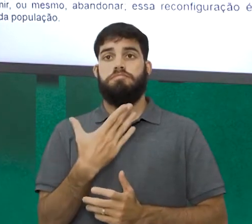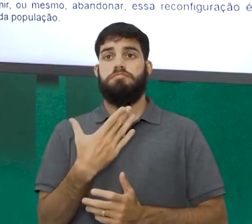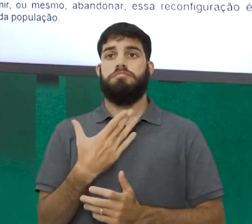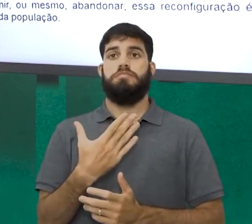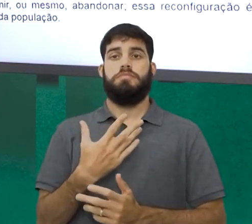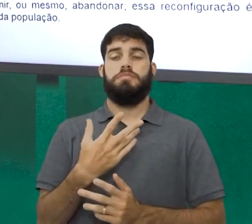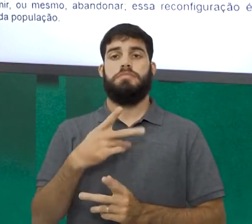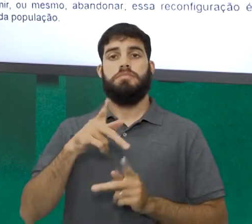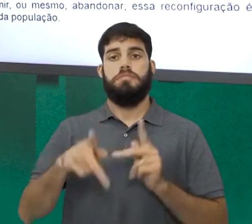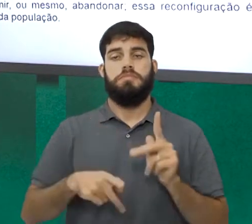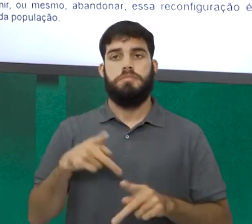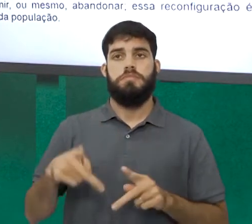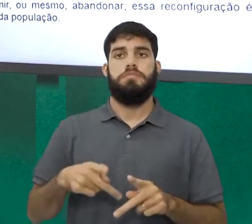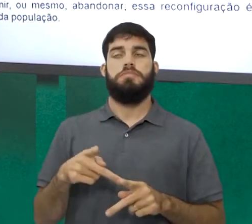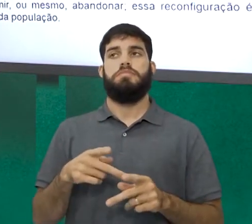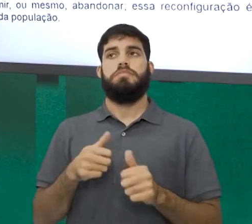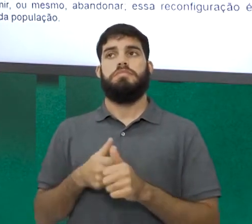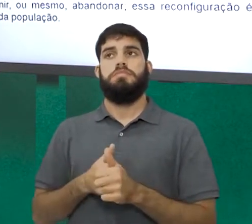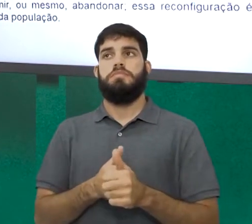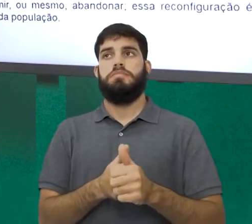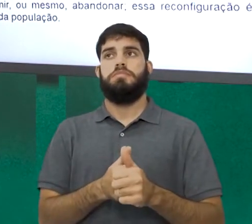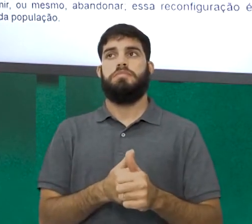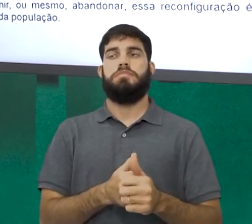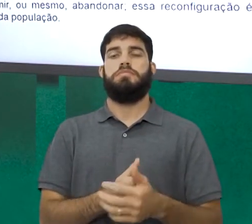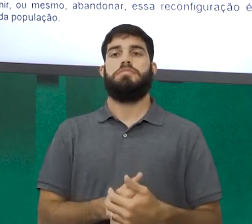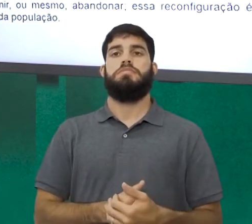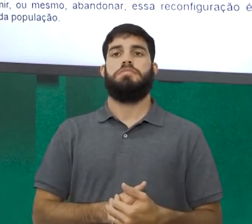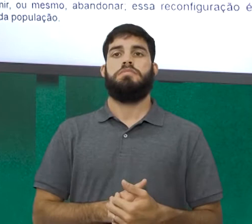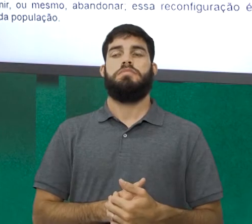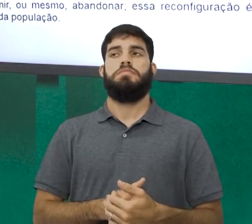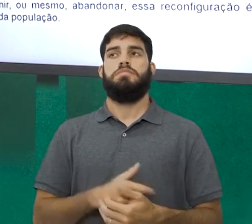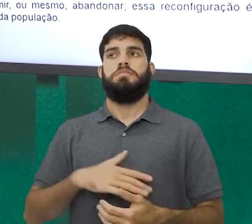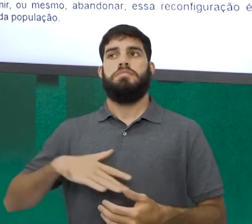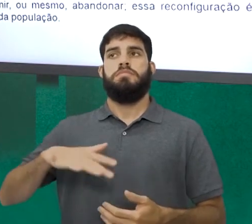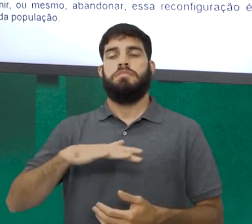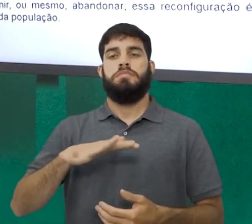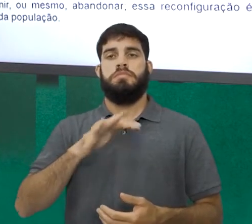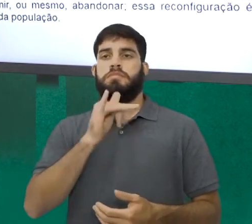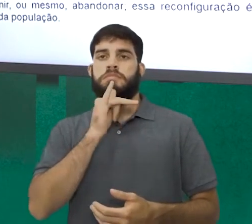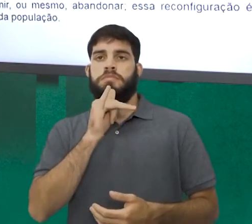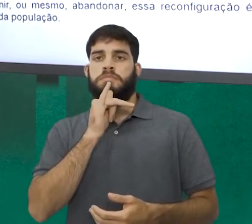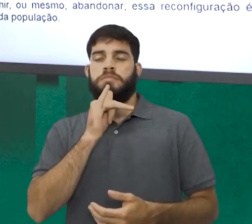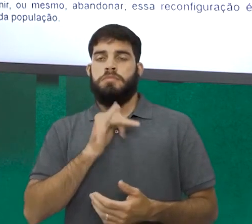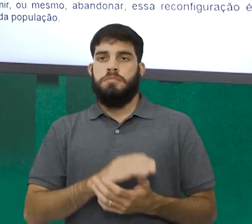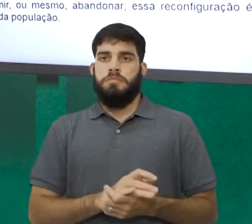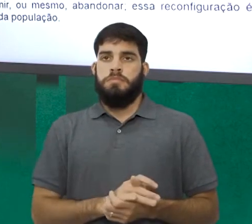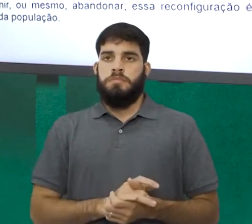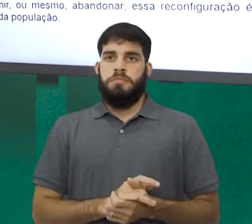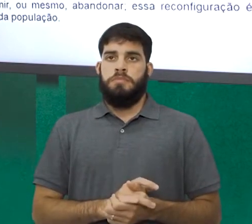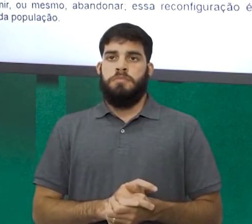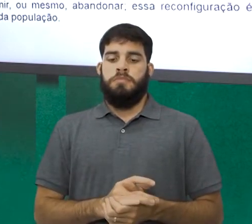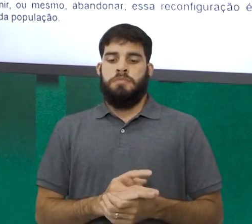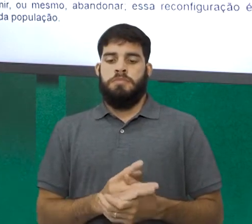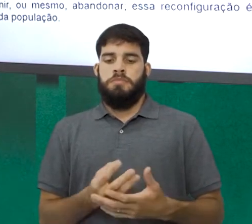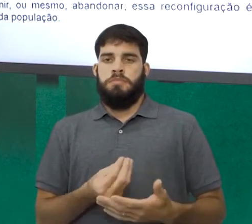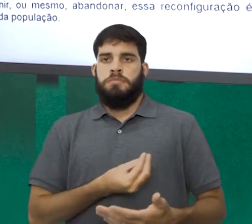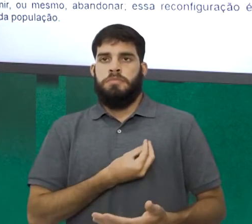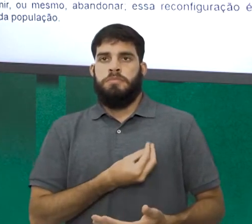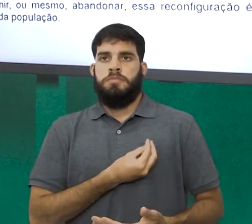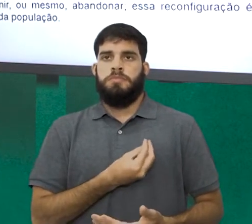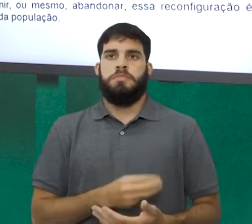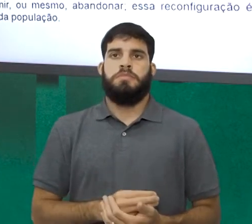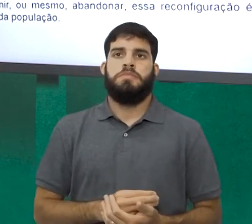espaço urbano no Brasil seguiu muito mais os ditames do quadro natural, como, por exemplo, a existência de amplos